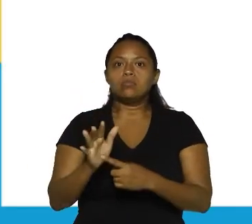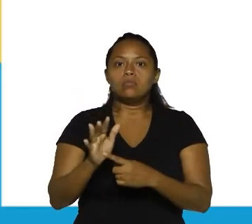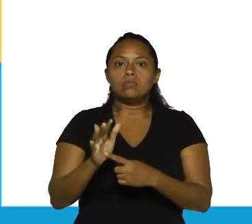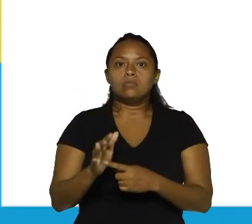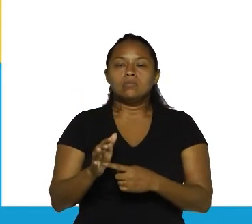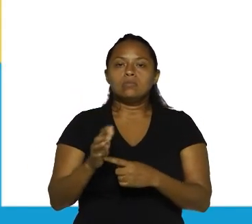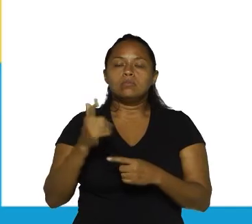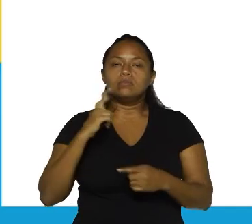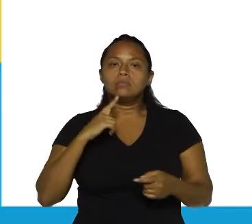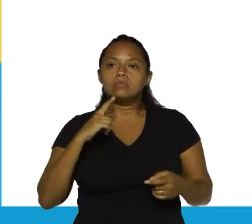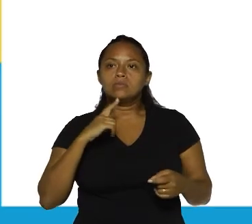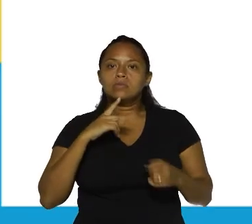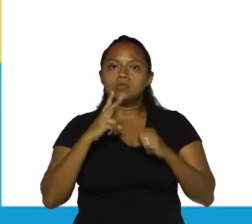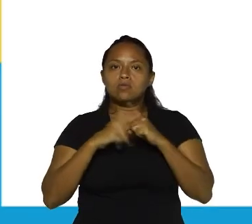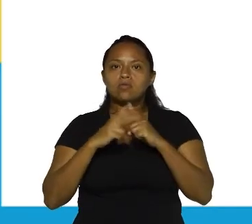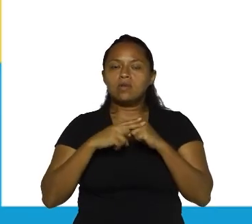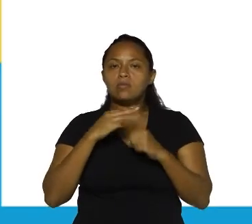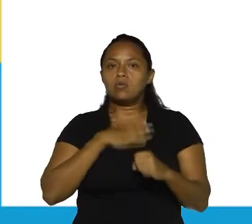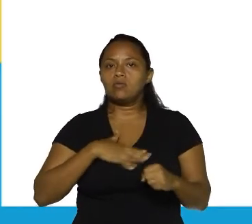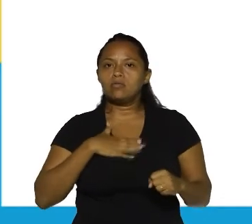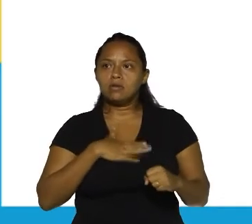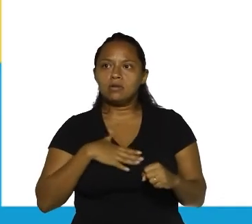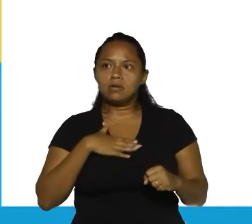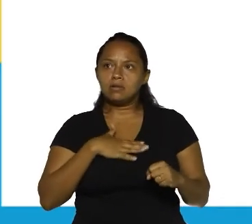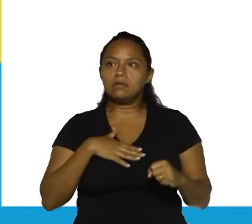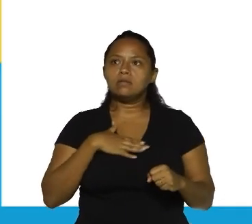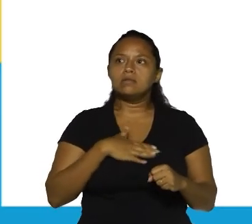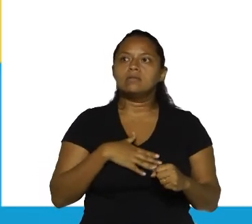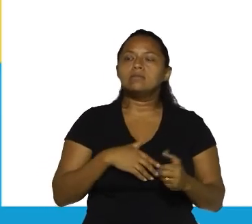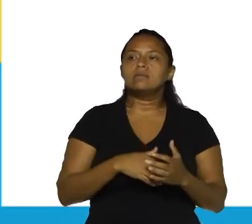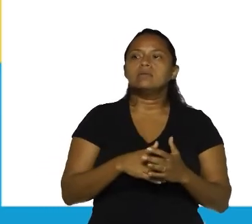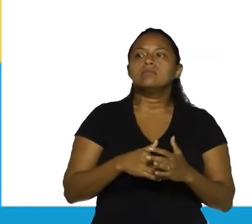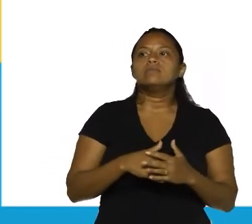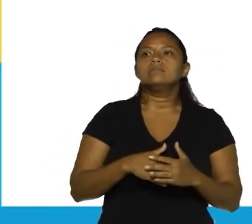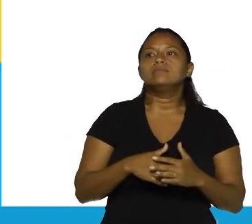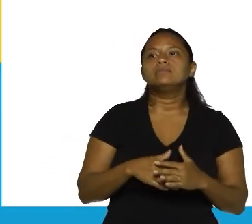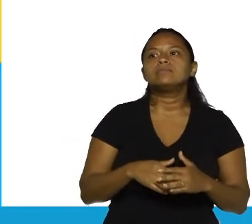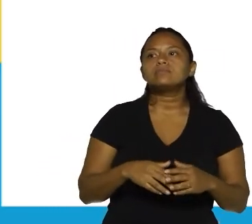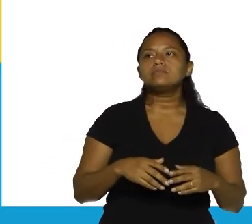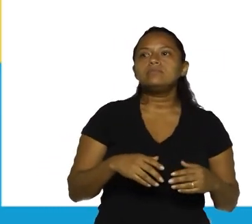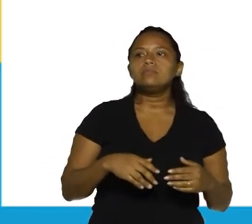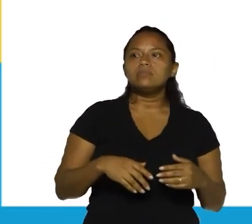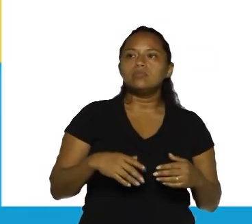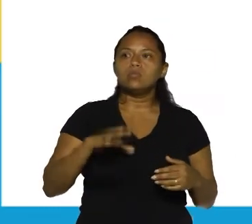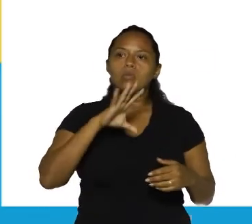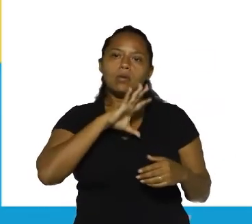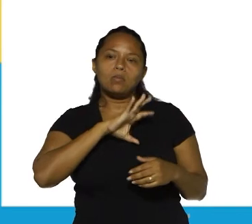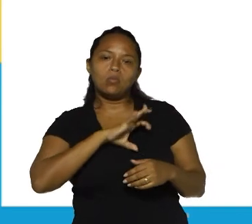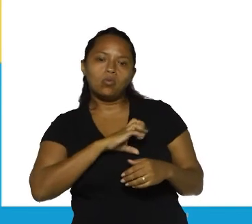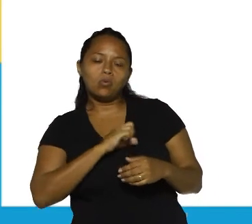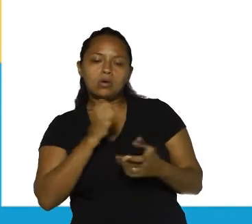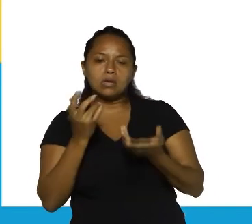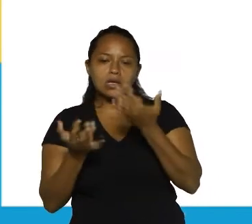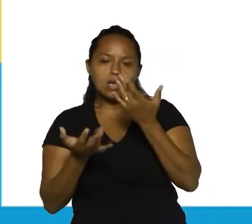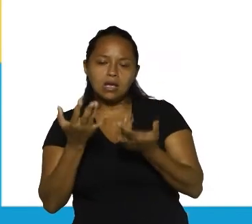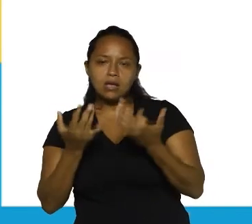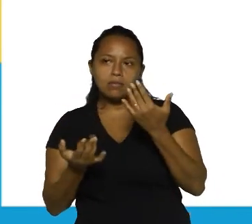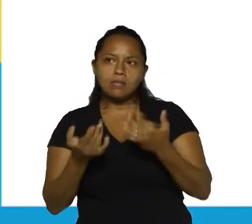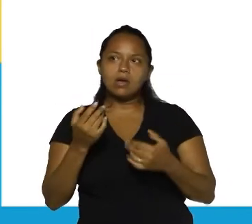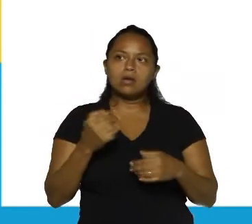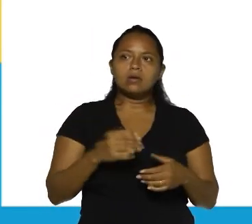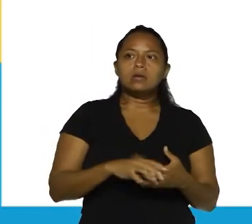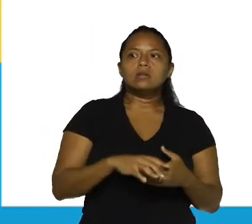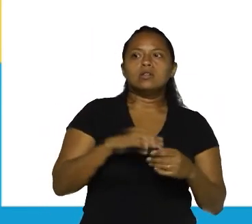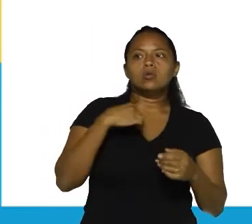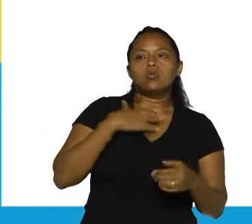omissão do verbo gostar. Então, seria o equivalente a isso aqui, ó. O amor queima como o fogo queima. Eu